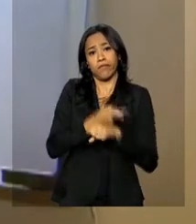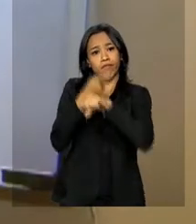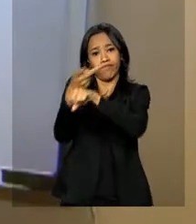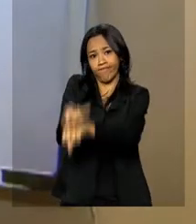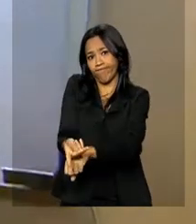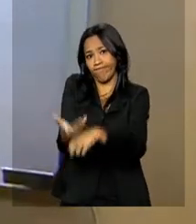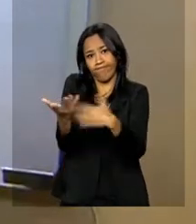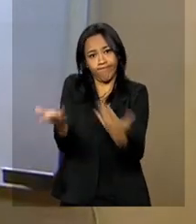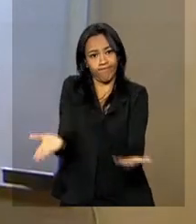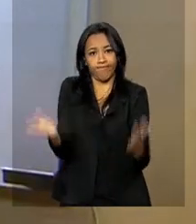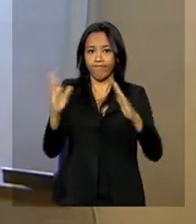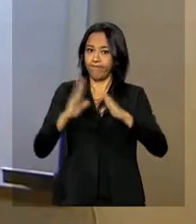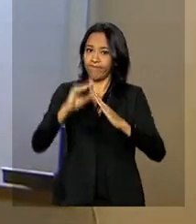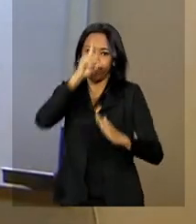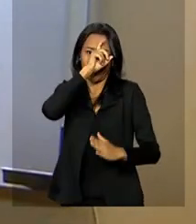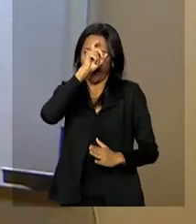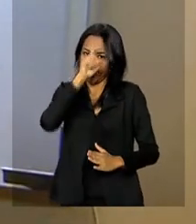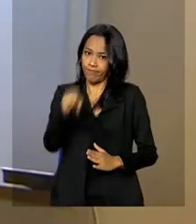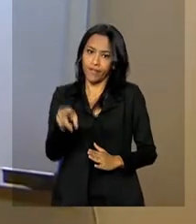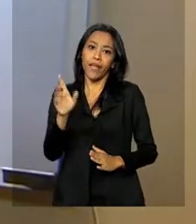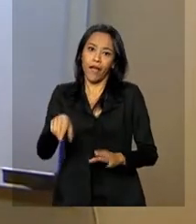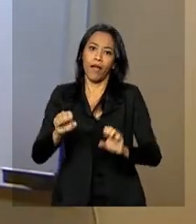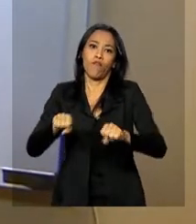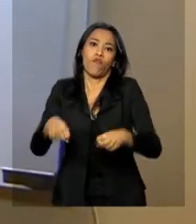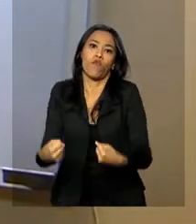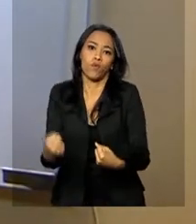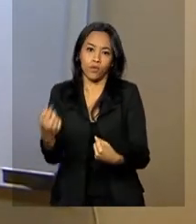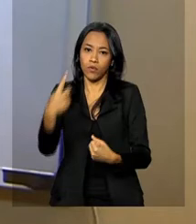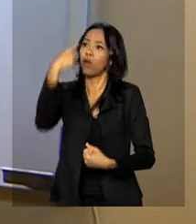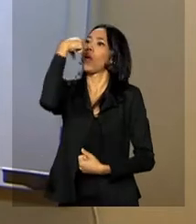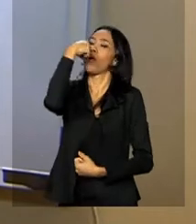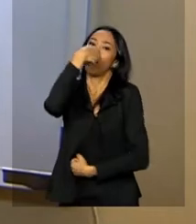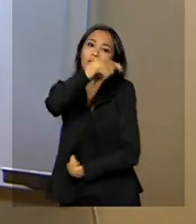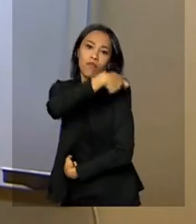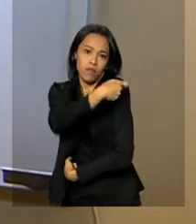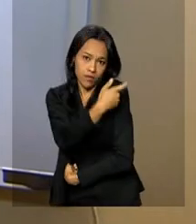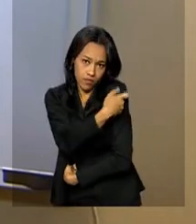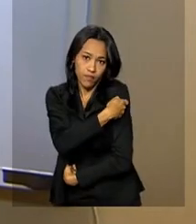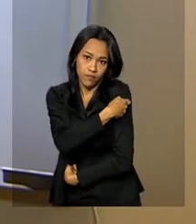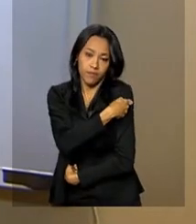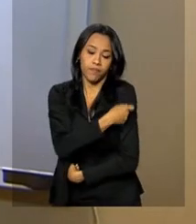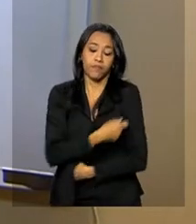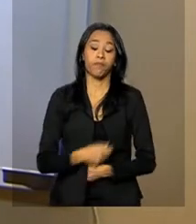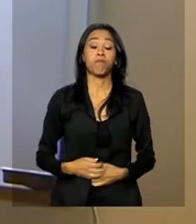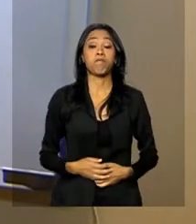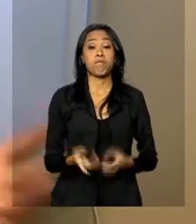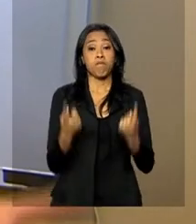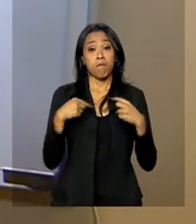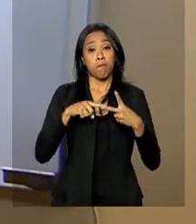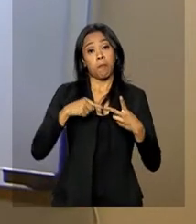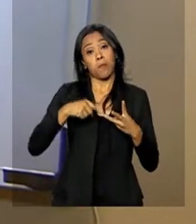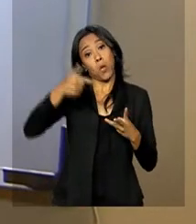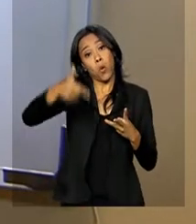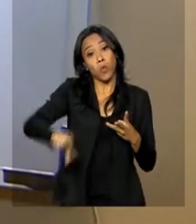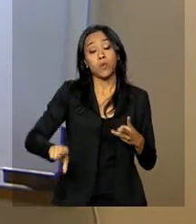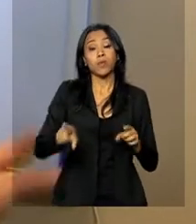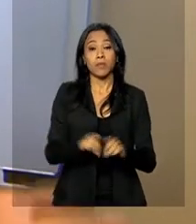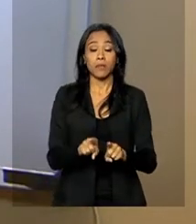as doses da campanha, que são doses de reforço. Existe também, ocorrendo em